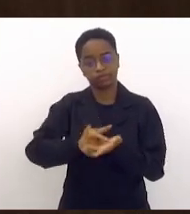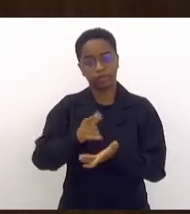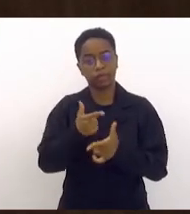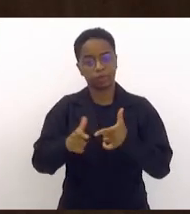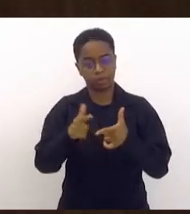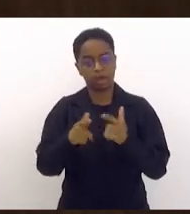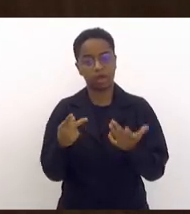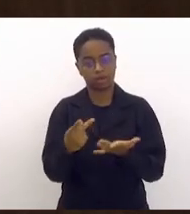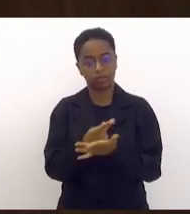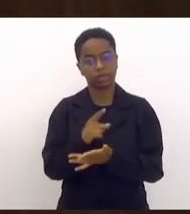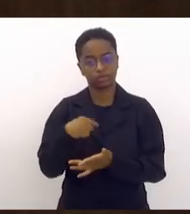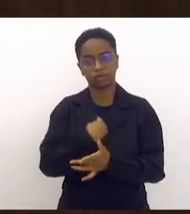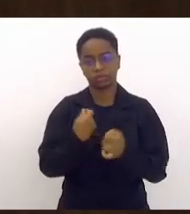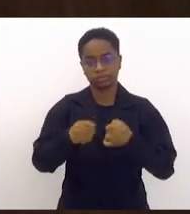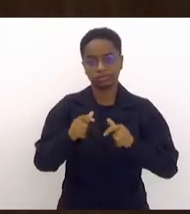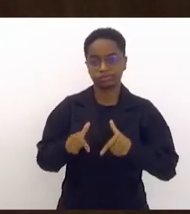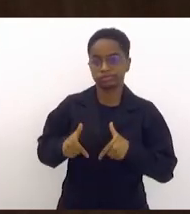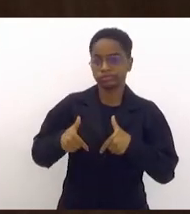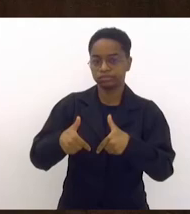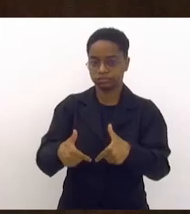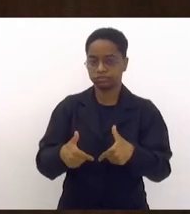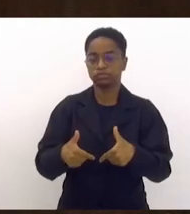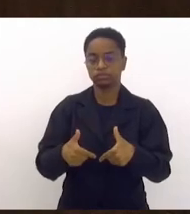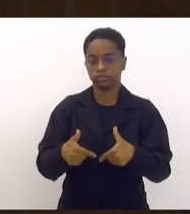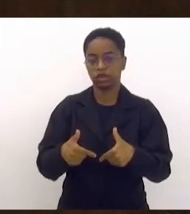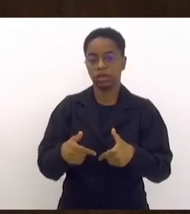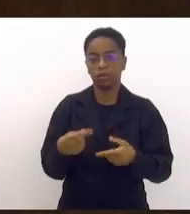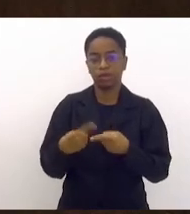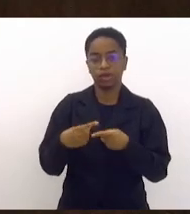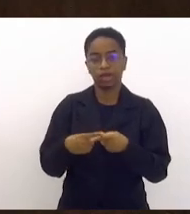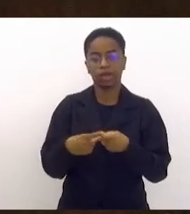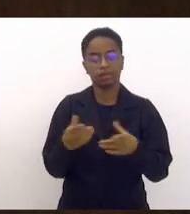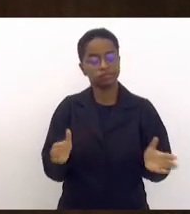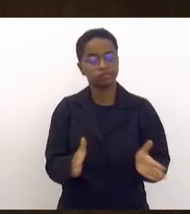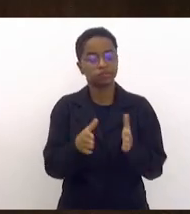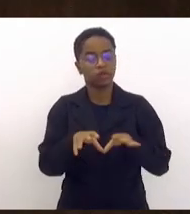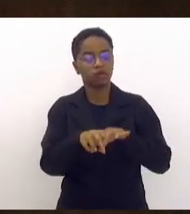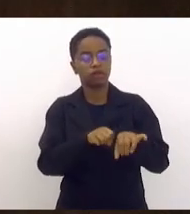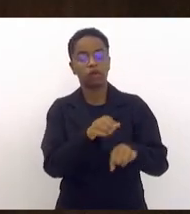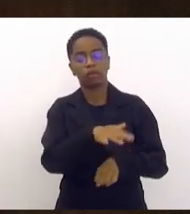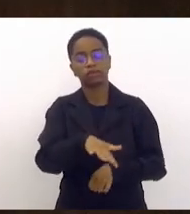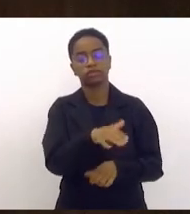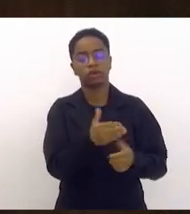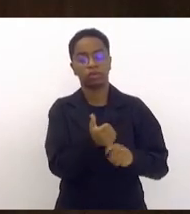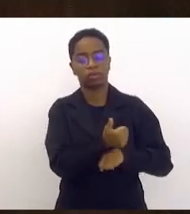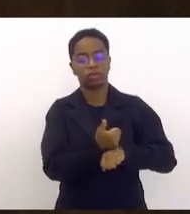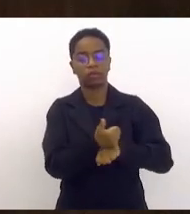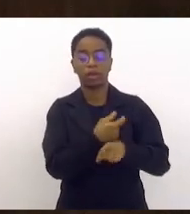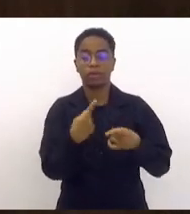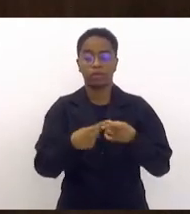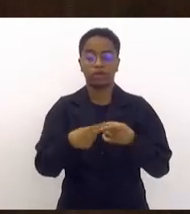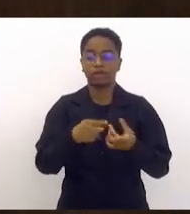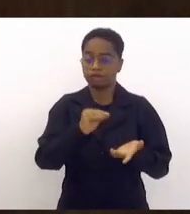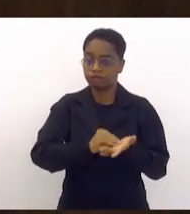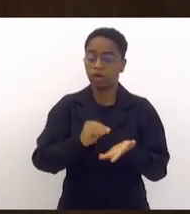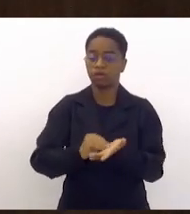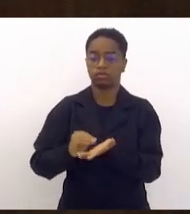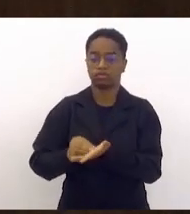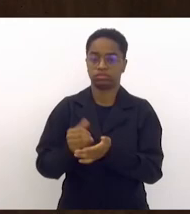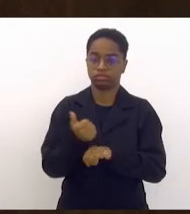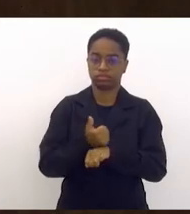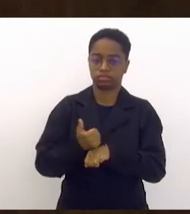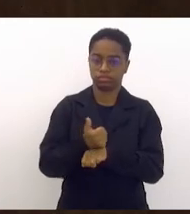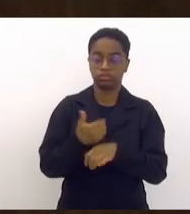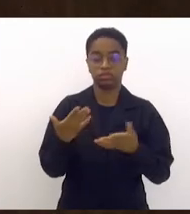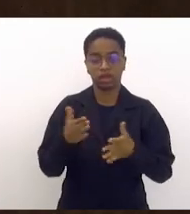tem que ser enfrentado, já na formação desses profissionais que são escassos no mercado. Então, muitas das vezes,